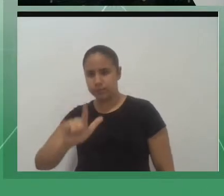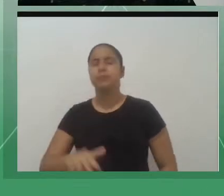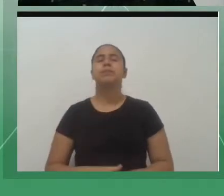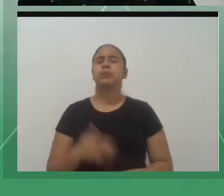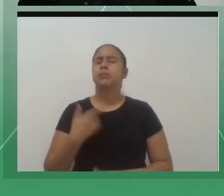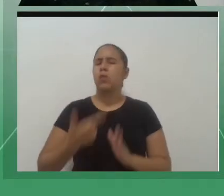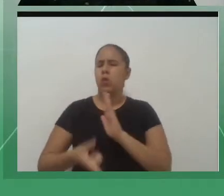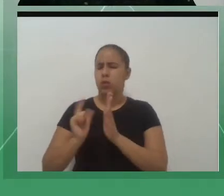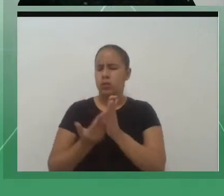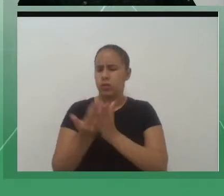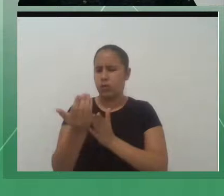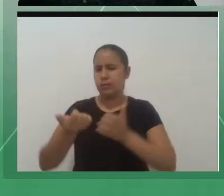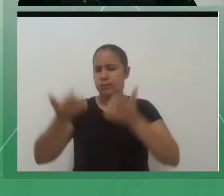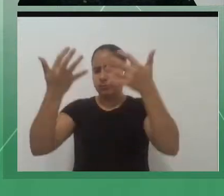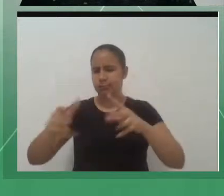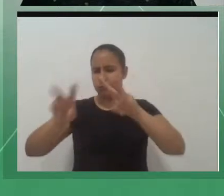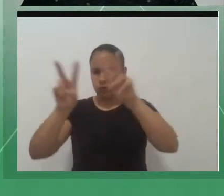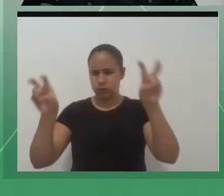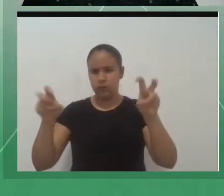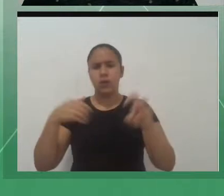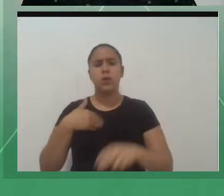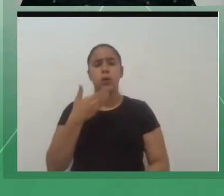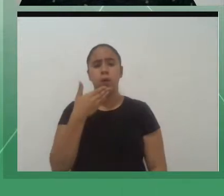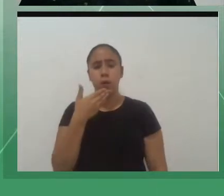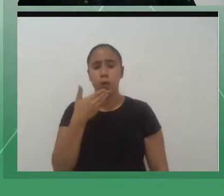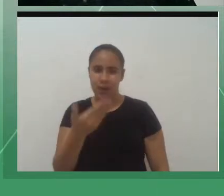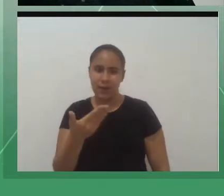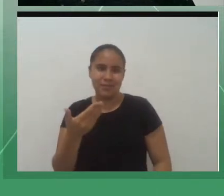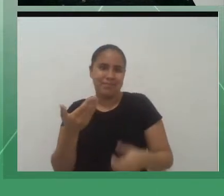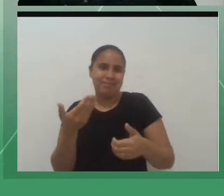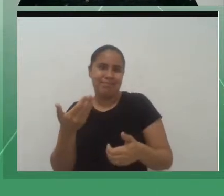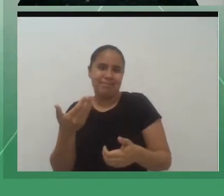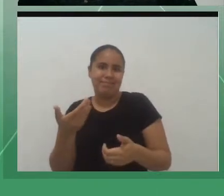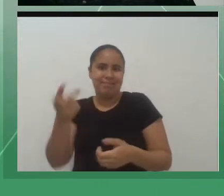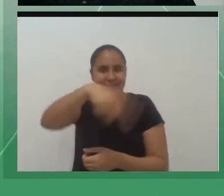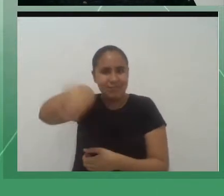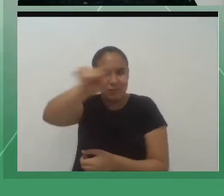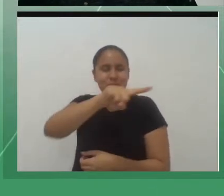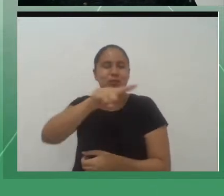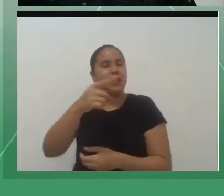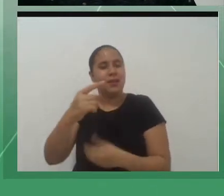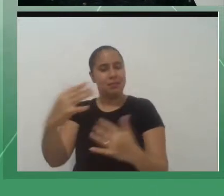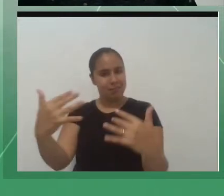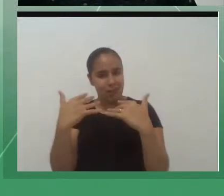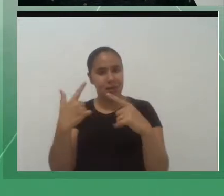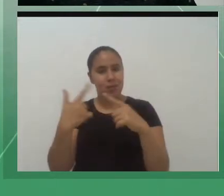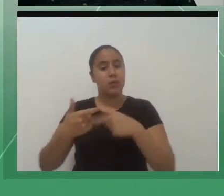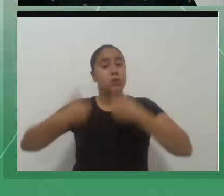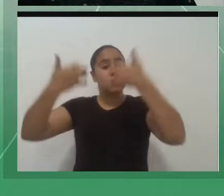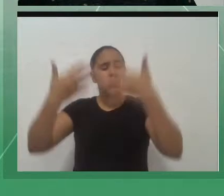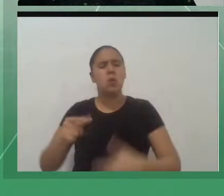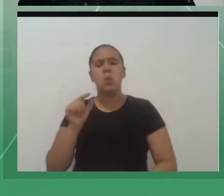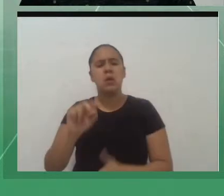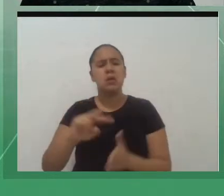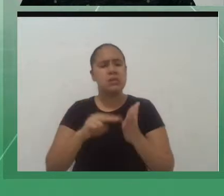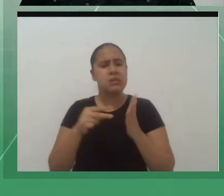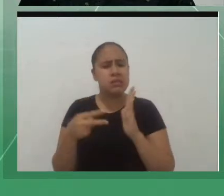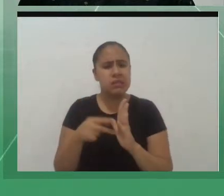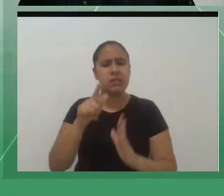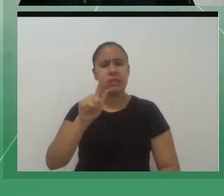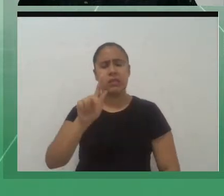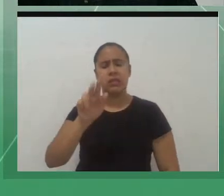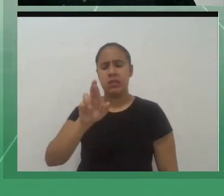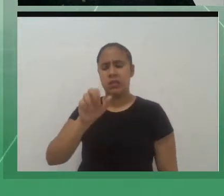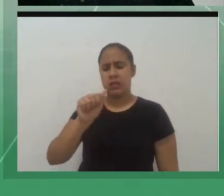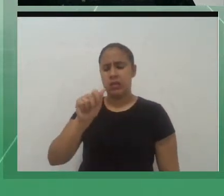eu gostaria de especificar, a fim de clarificar, o que que viria a ser a graphic novel. Acredito que